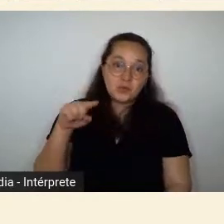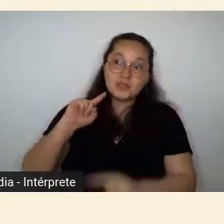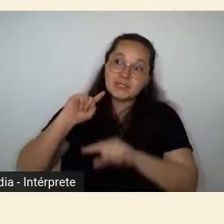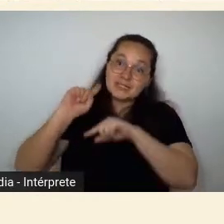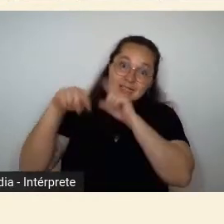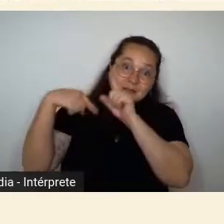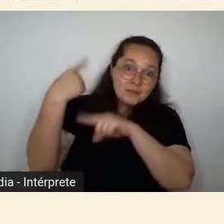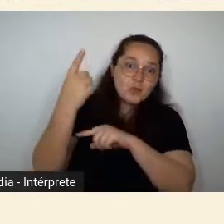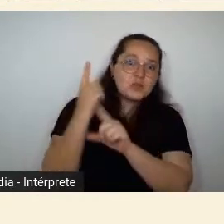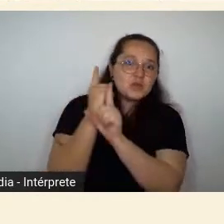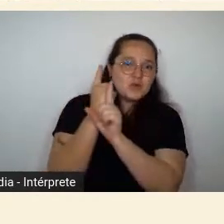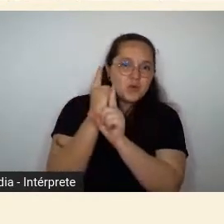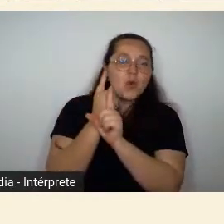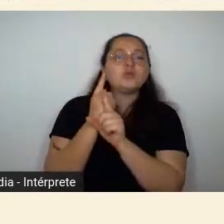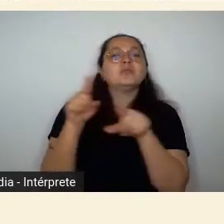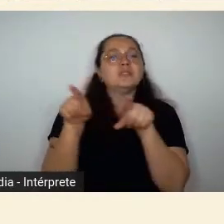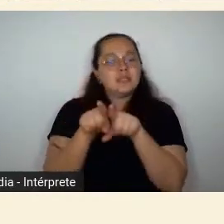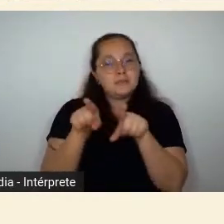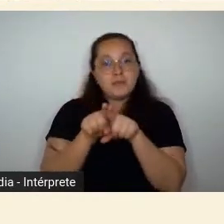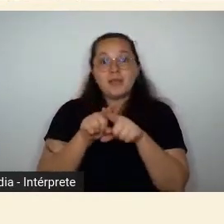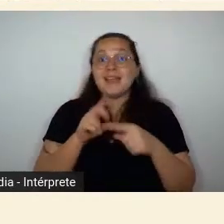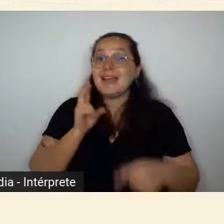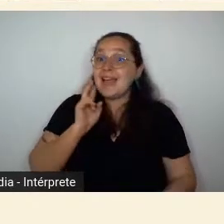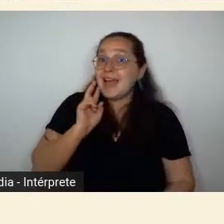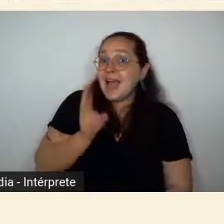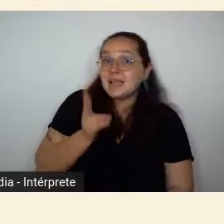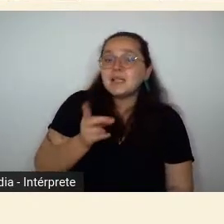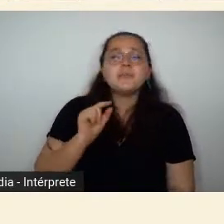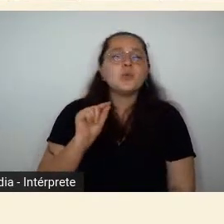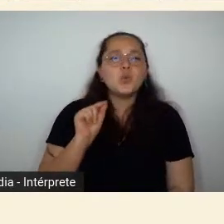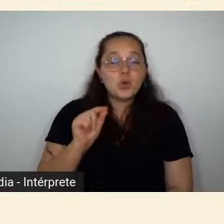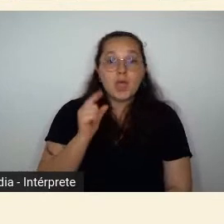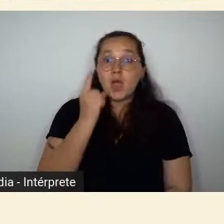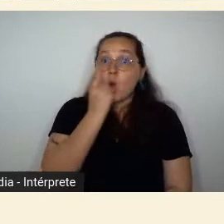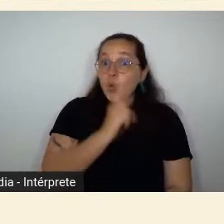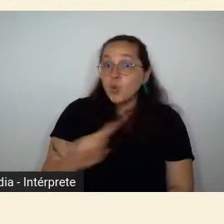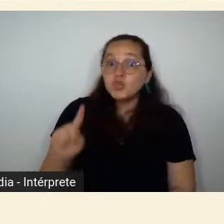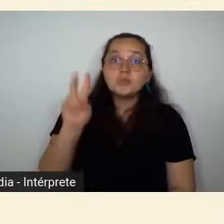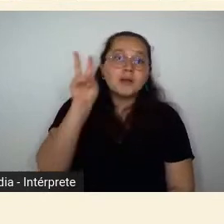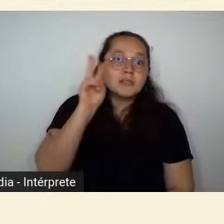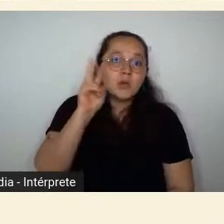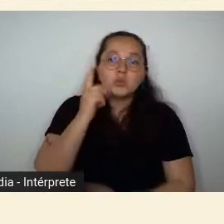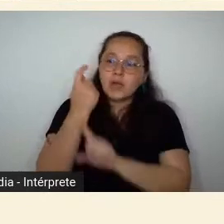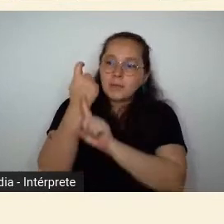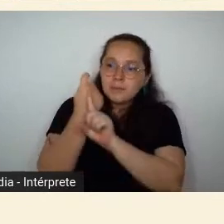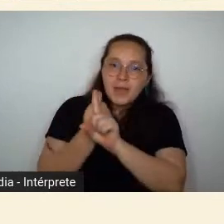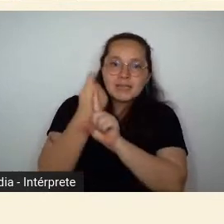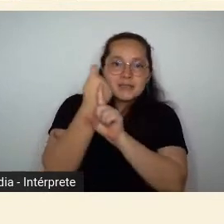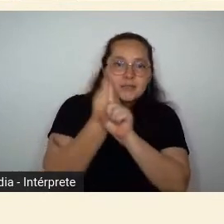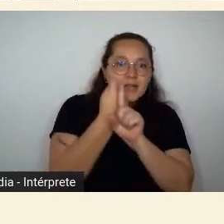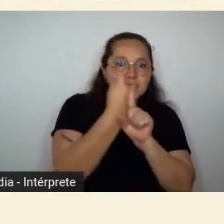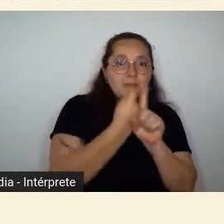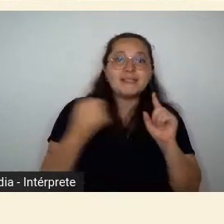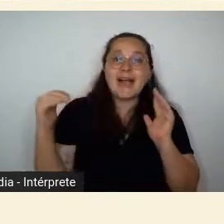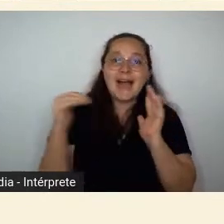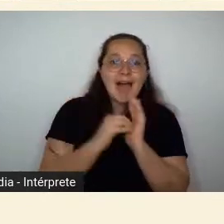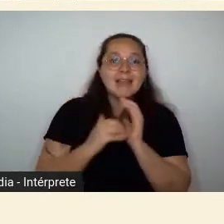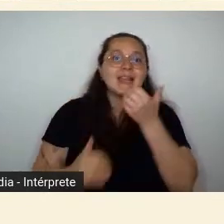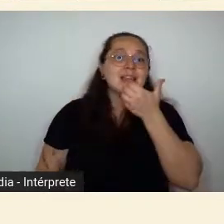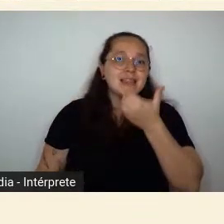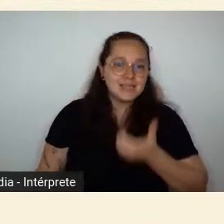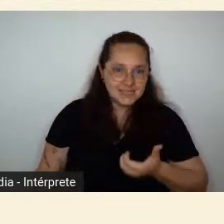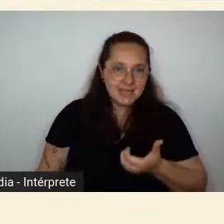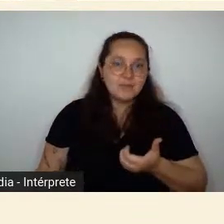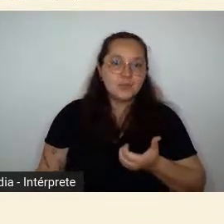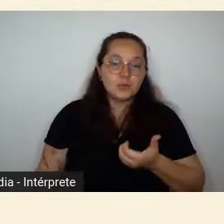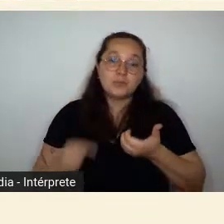próximos encontros que acontecerão sempre na última segunda-feira do mês até dezembro quando excepcionalmente a